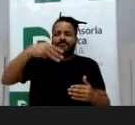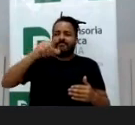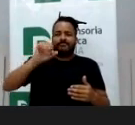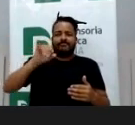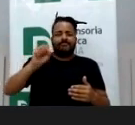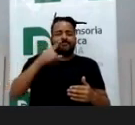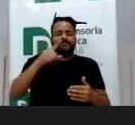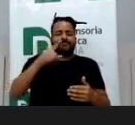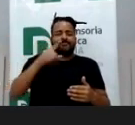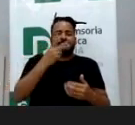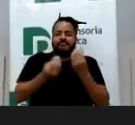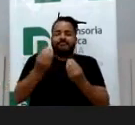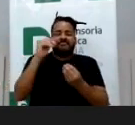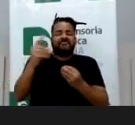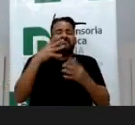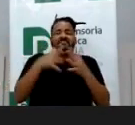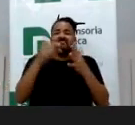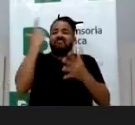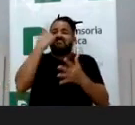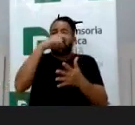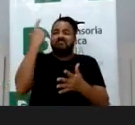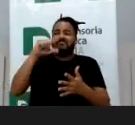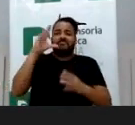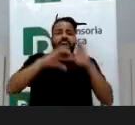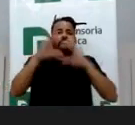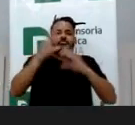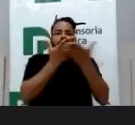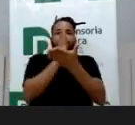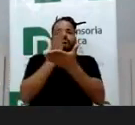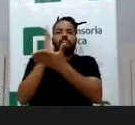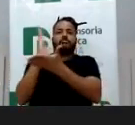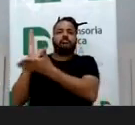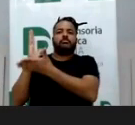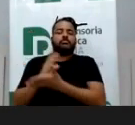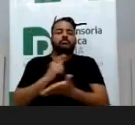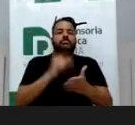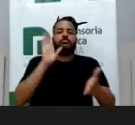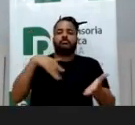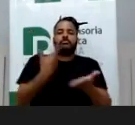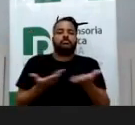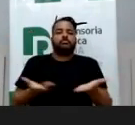concursos e foi assassinada dentro de casa num caso não solucionado até hoje,